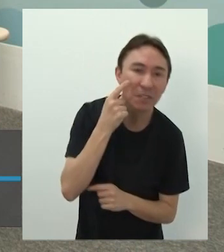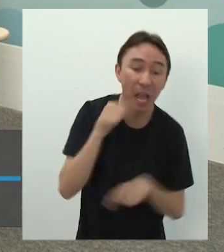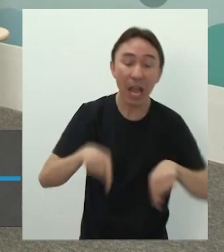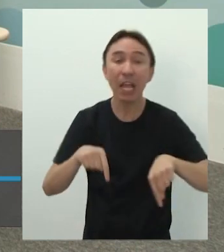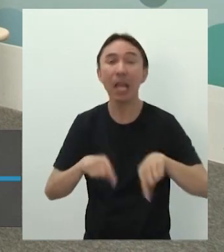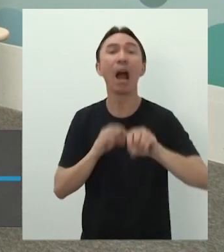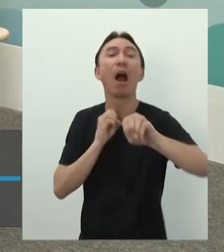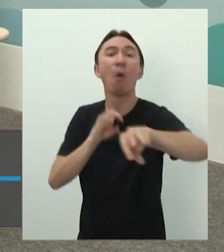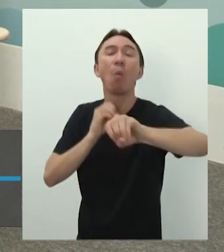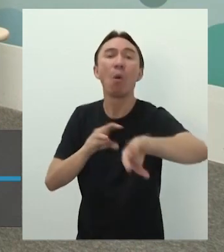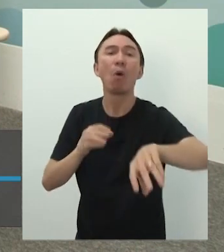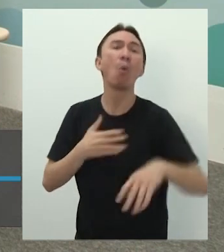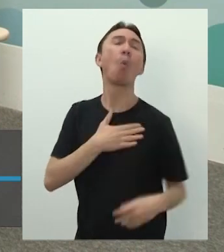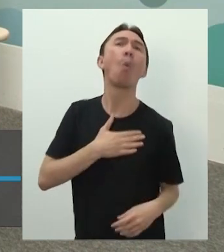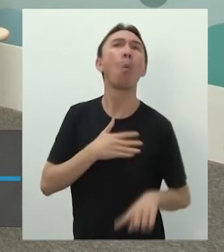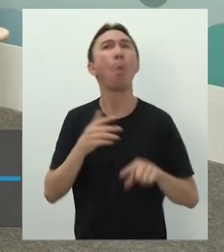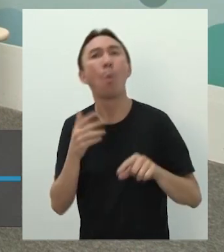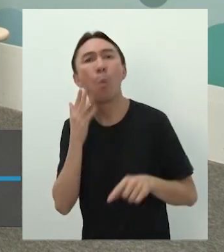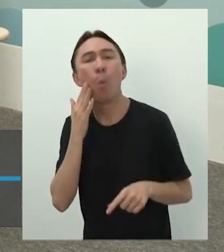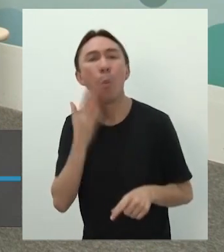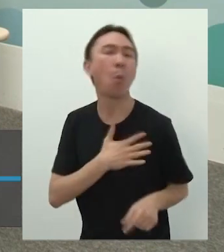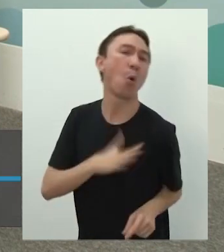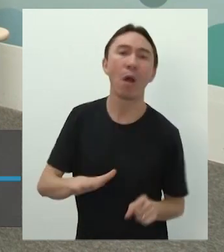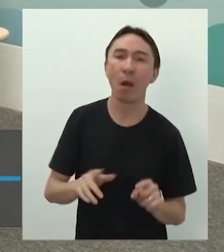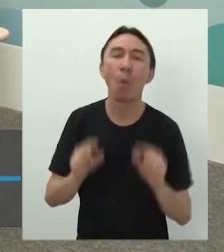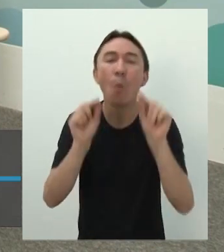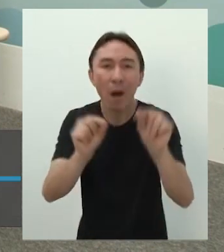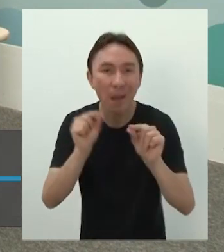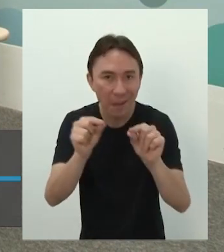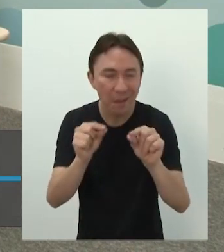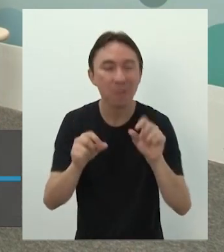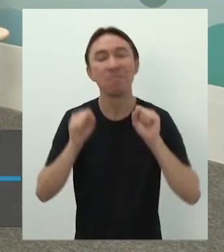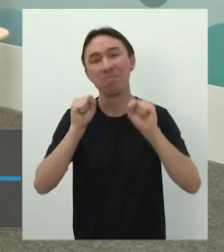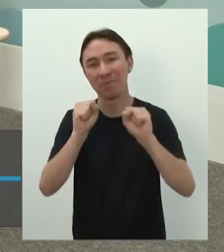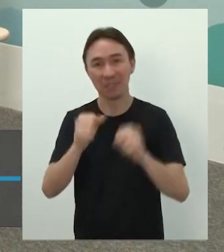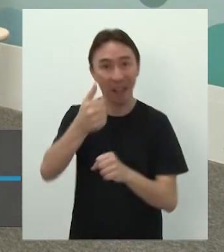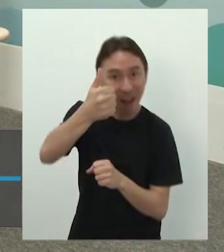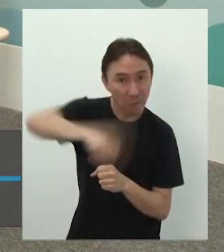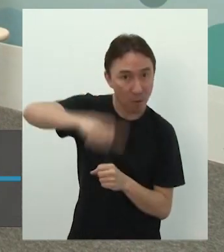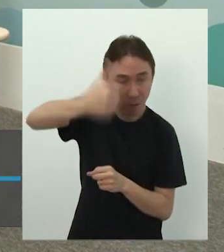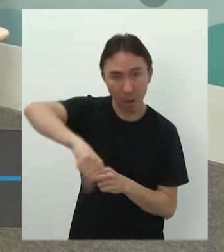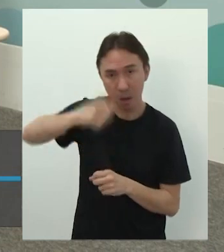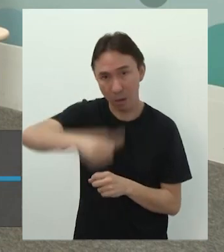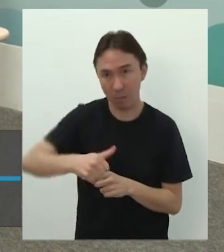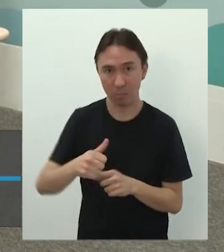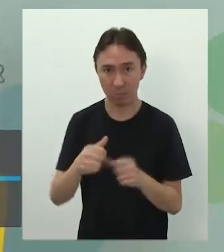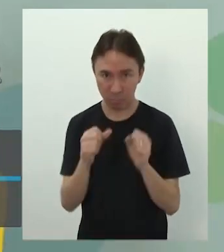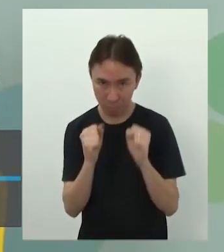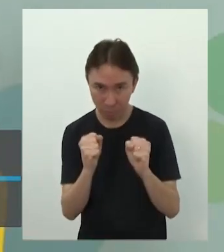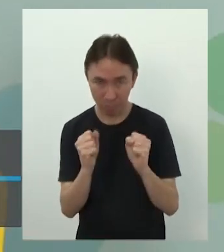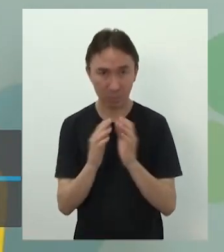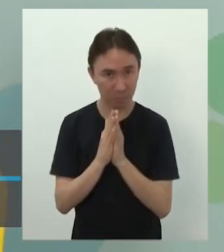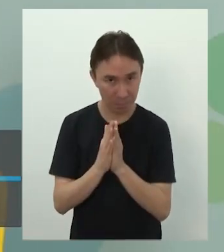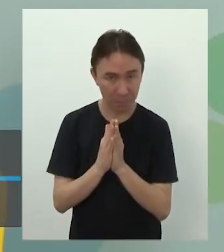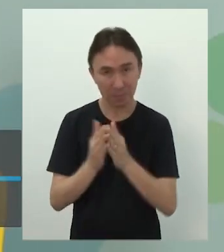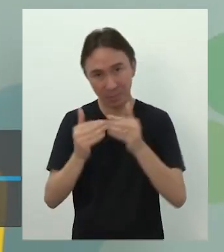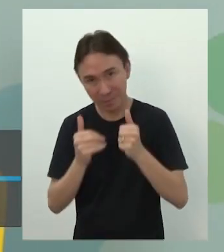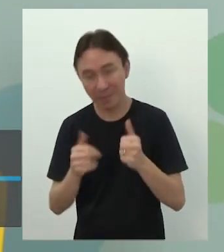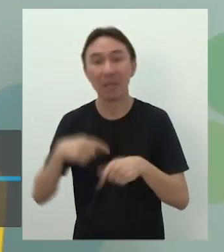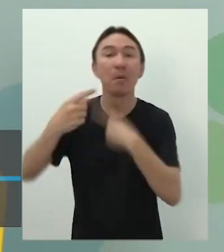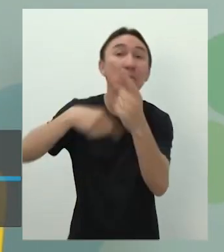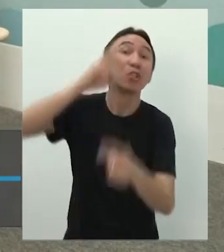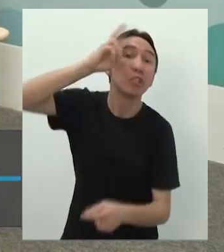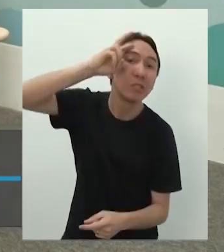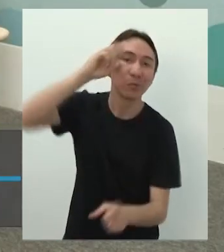acabaram de assistir. E aí, você pode dar a sua opinião, sua crítica ou sugestão. Até quinta-feira,